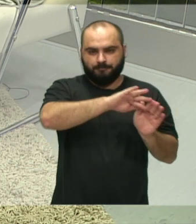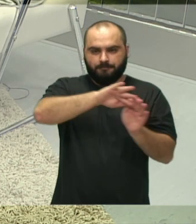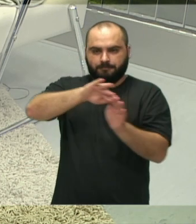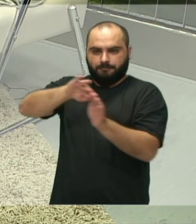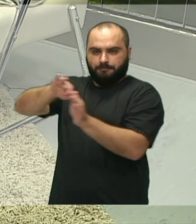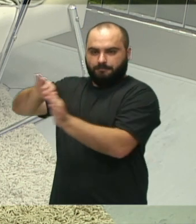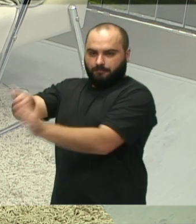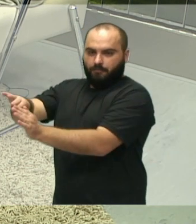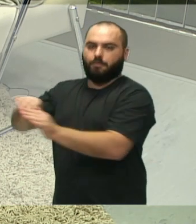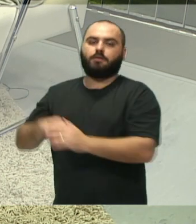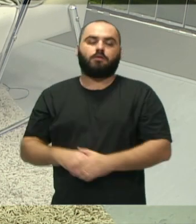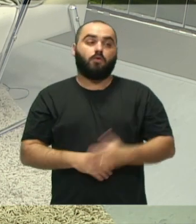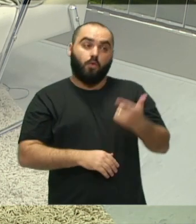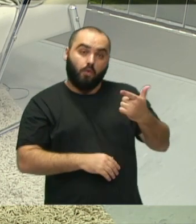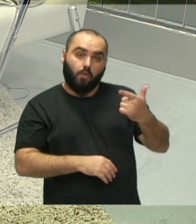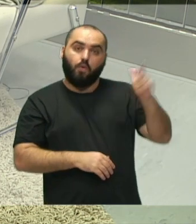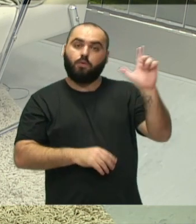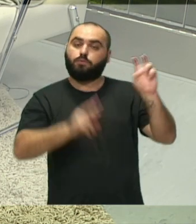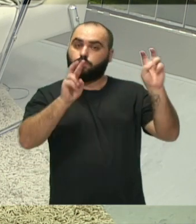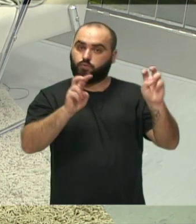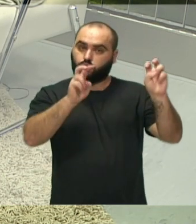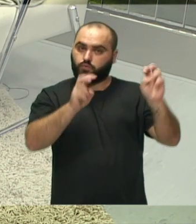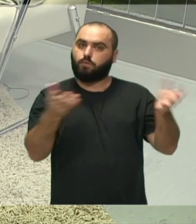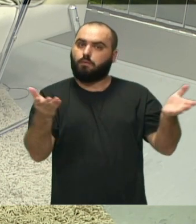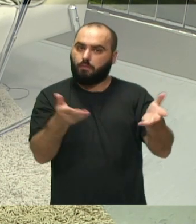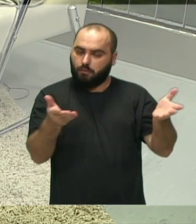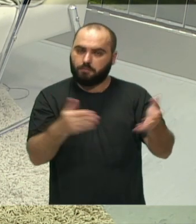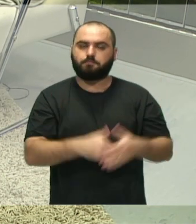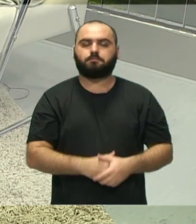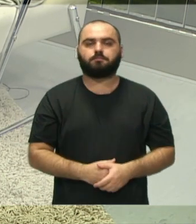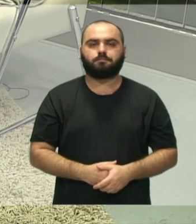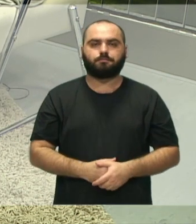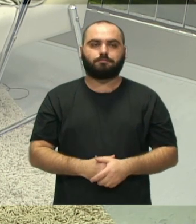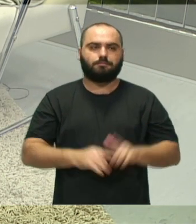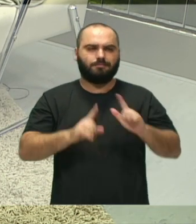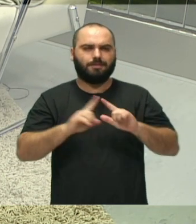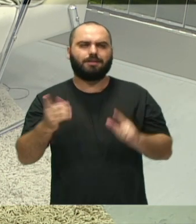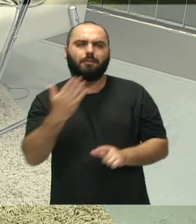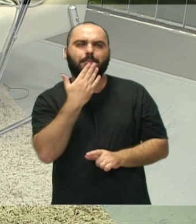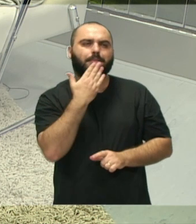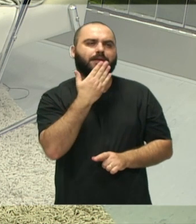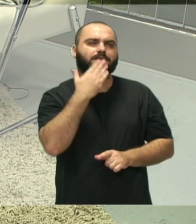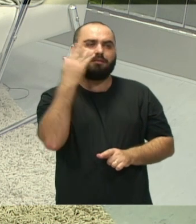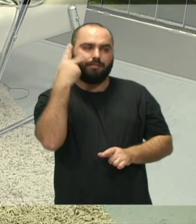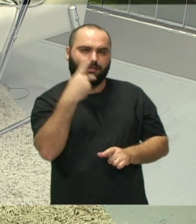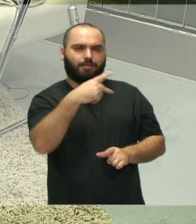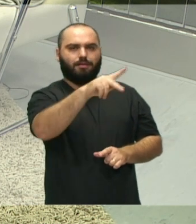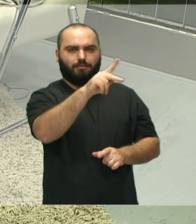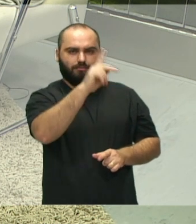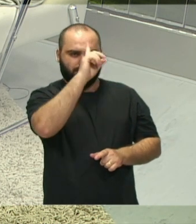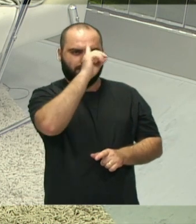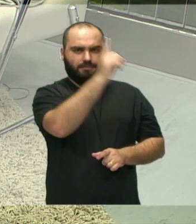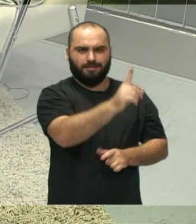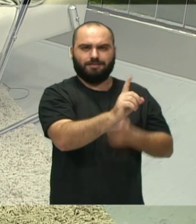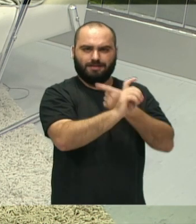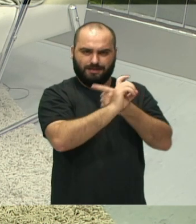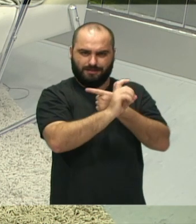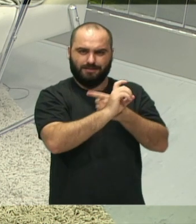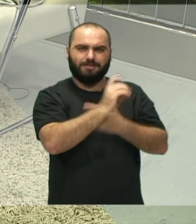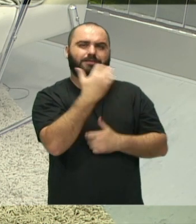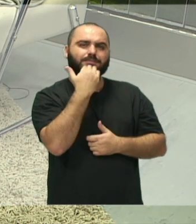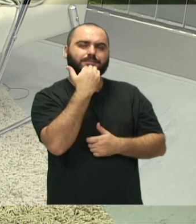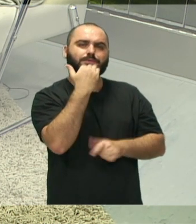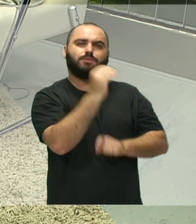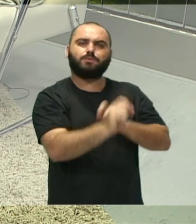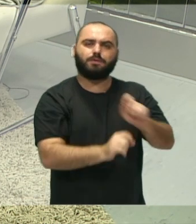vinculado à causa animal, não está vinculado ao meio ambiente diretamente, mas é uma indicação que a senhora faz ao Poder Executivo solicitando